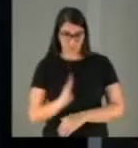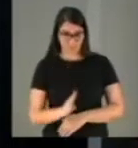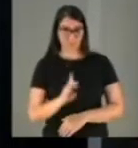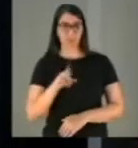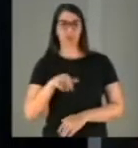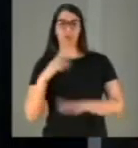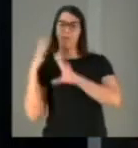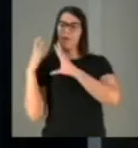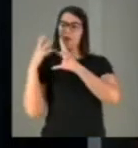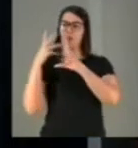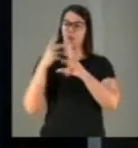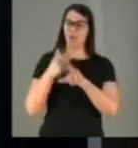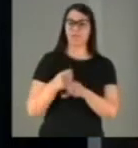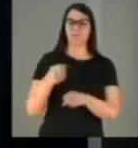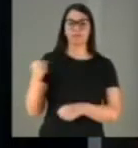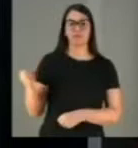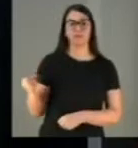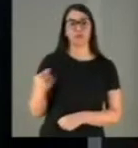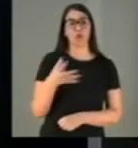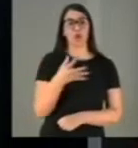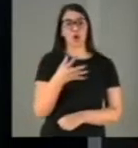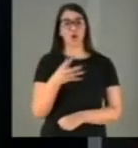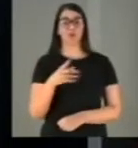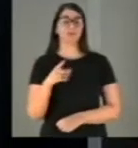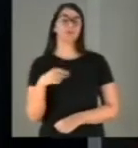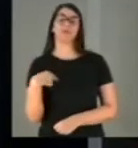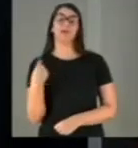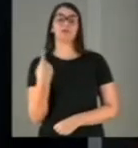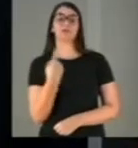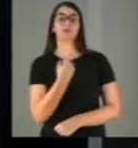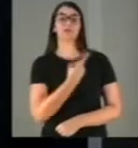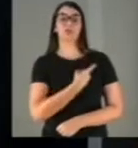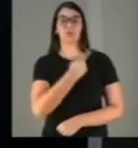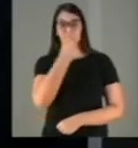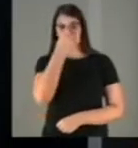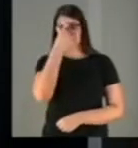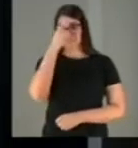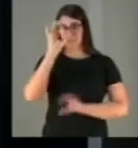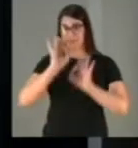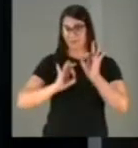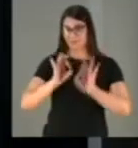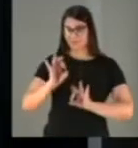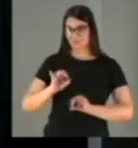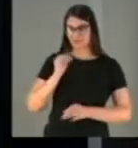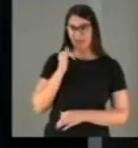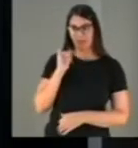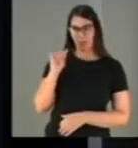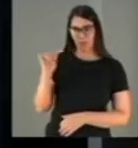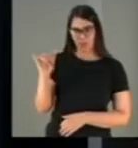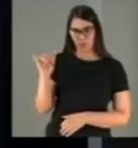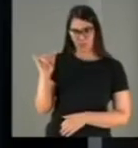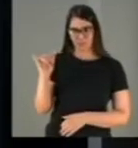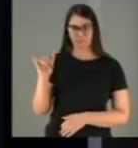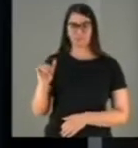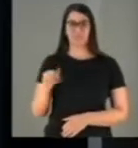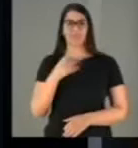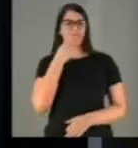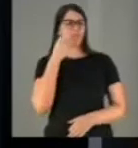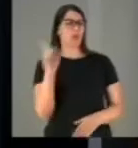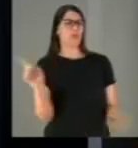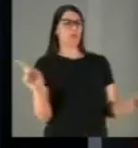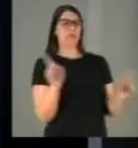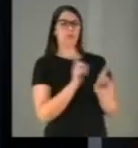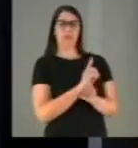revisão das novas ou das nossas premissas de planejamento setorial de energia. O negacionismo